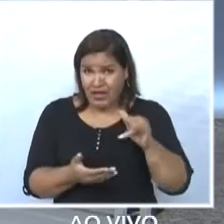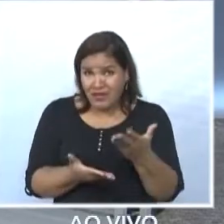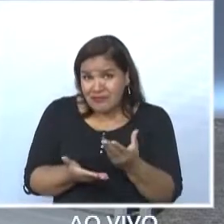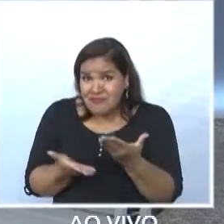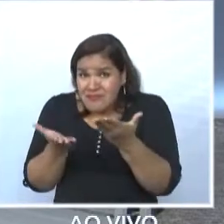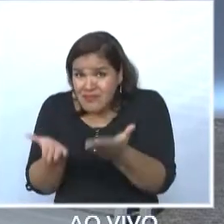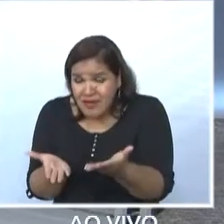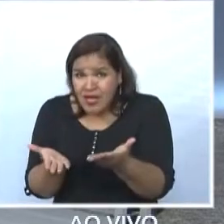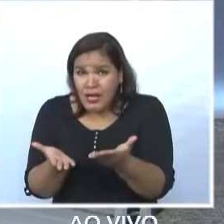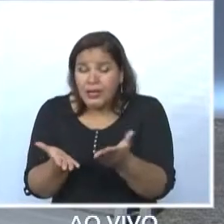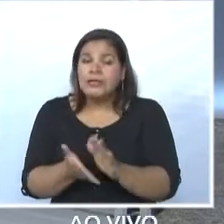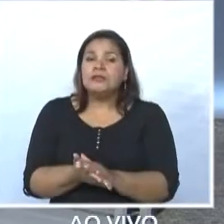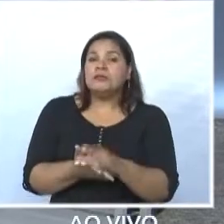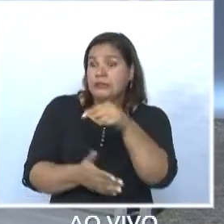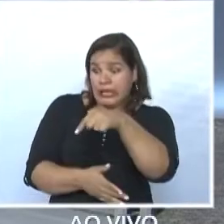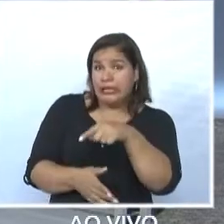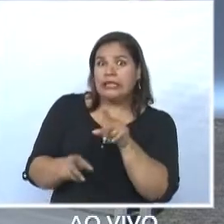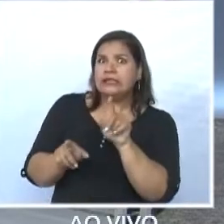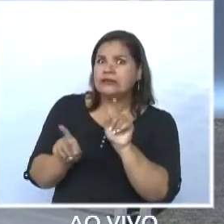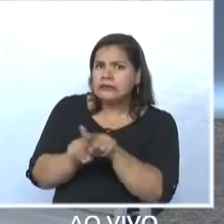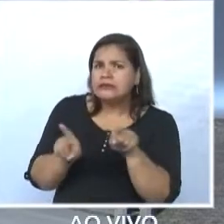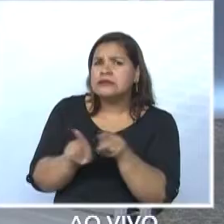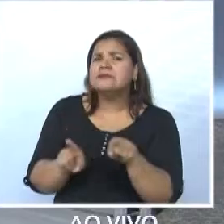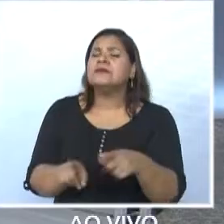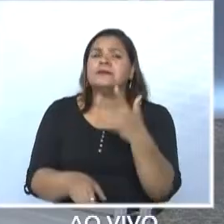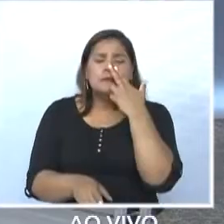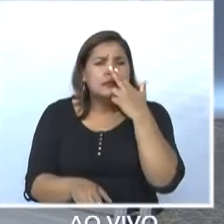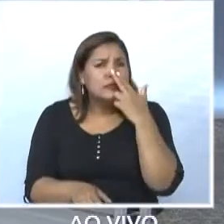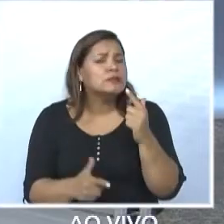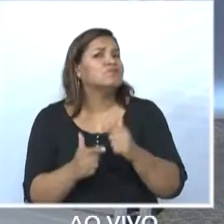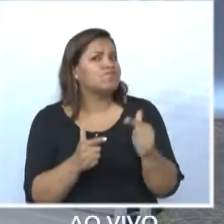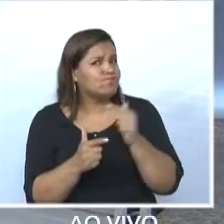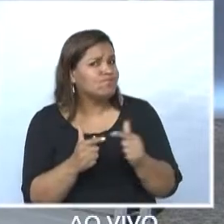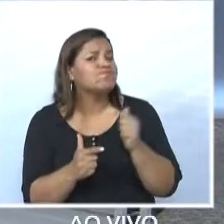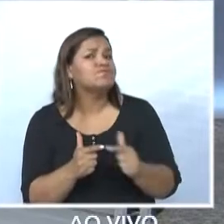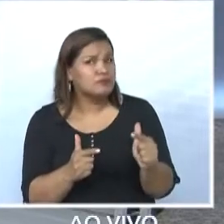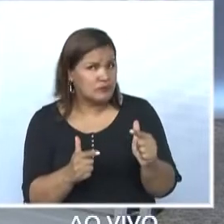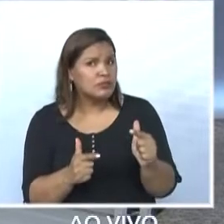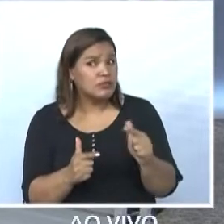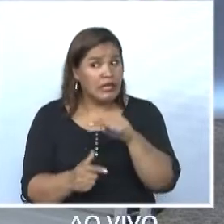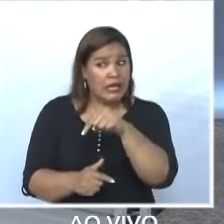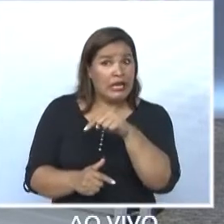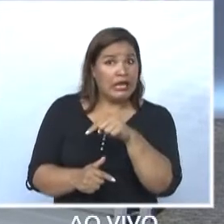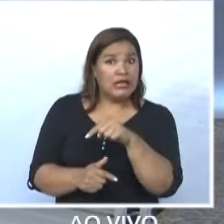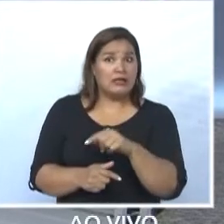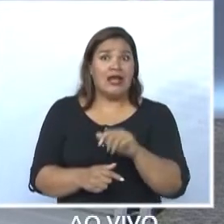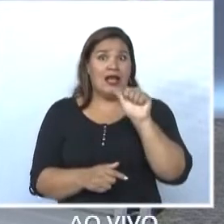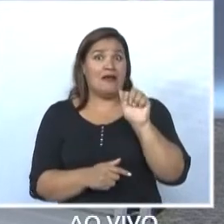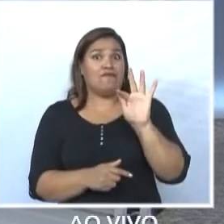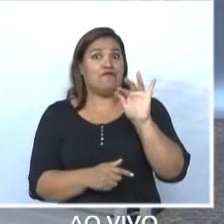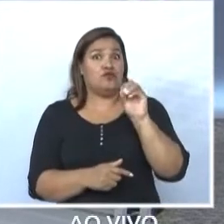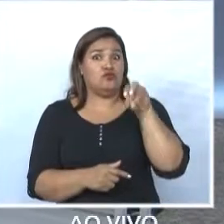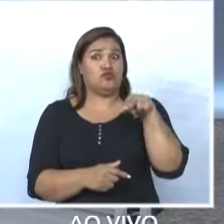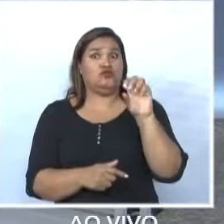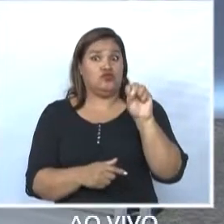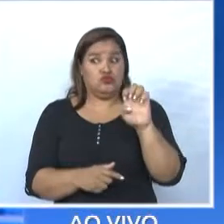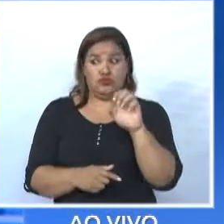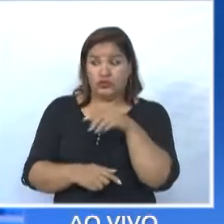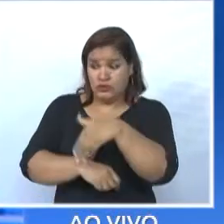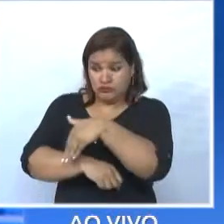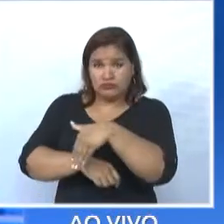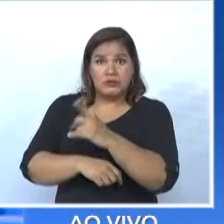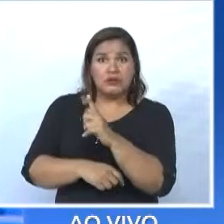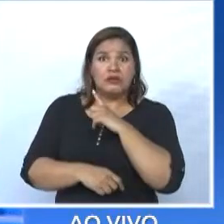Isso ali também, me parece que alguma coisa desse sentido. Ali é um problema. E é uma obra nova. Ali é um problema. Eu